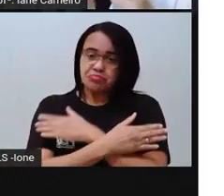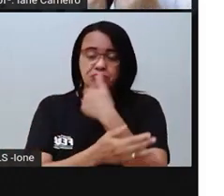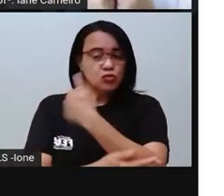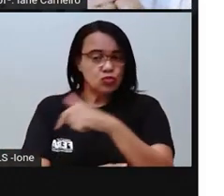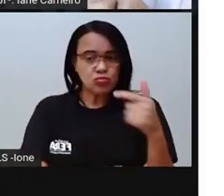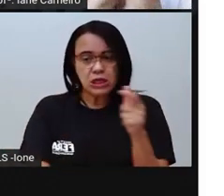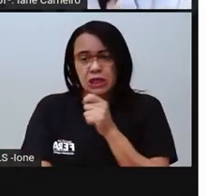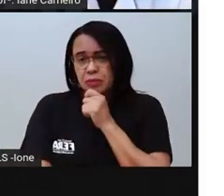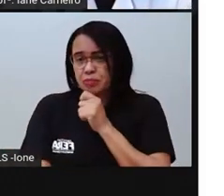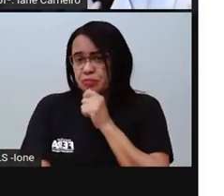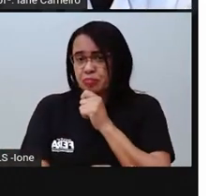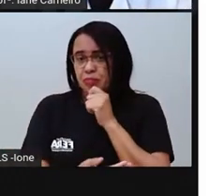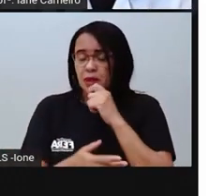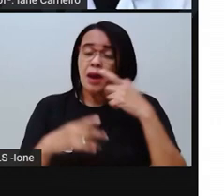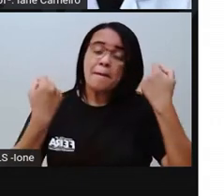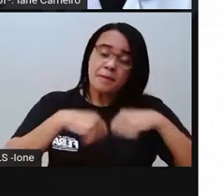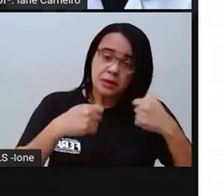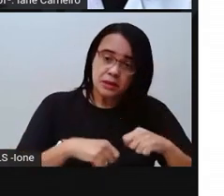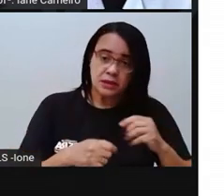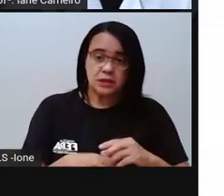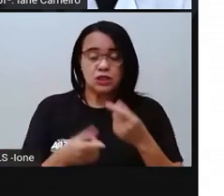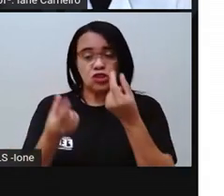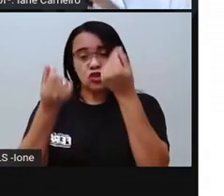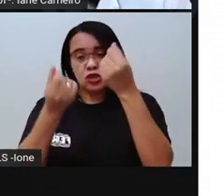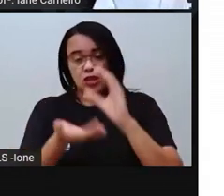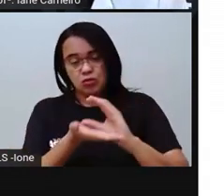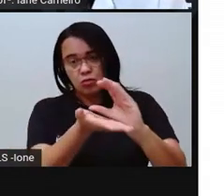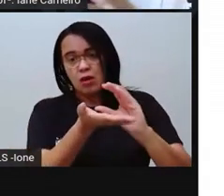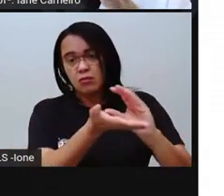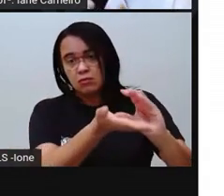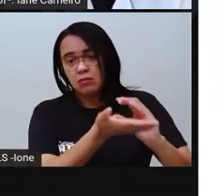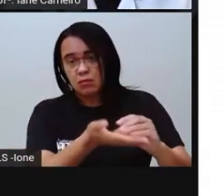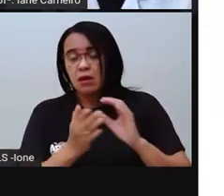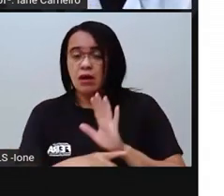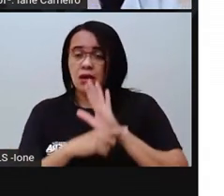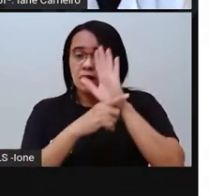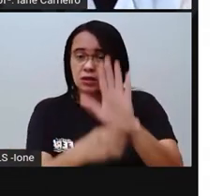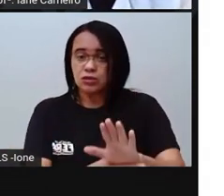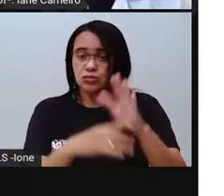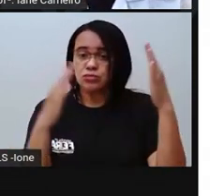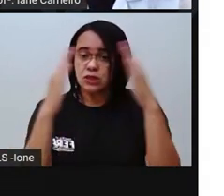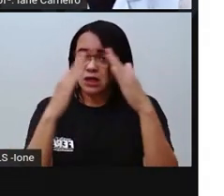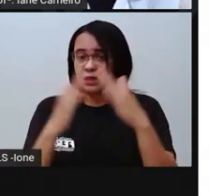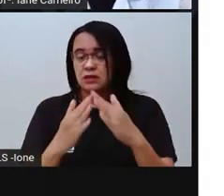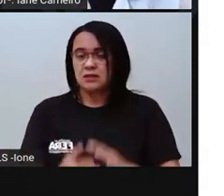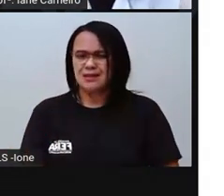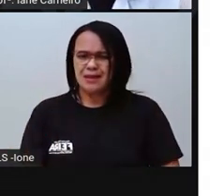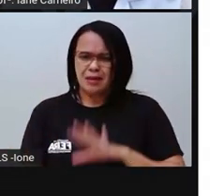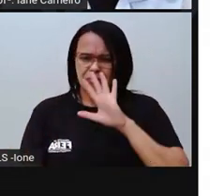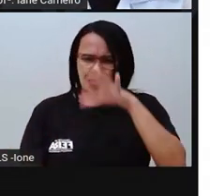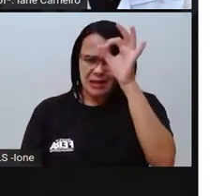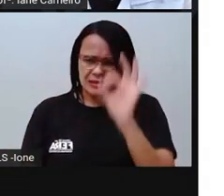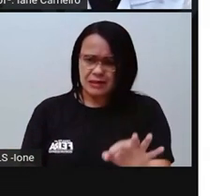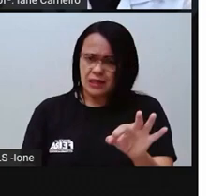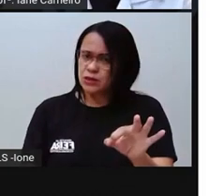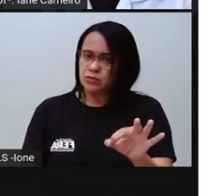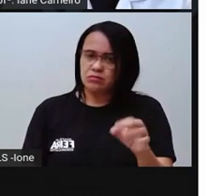precisam desse dinheiro para ajudar na renda em casa. Mas a gente precisa lembrar que não é correto, tá certo?